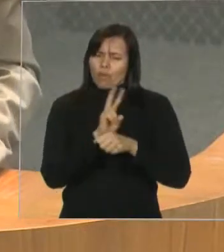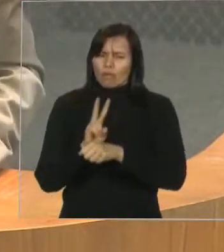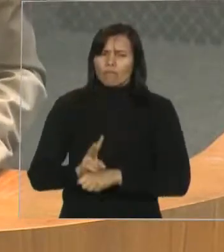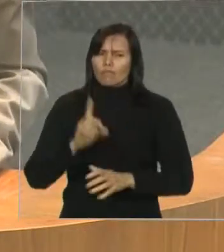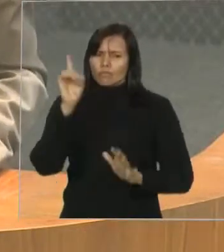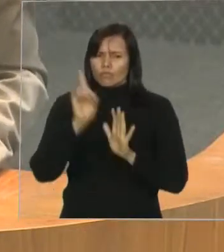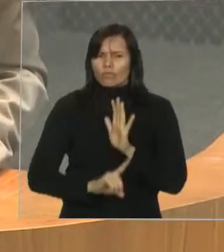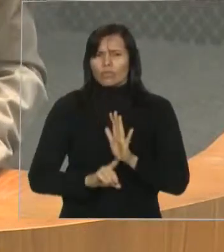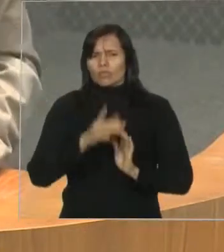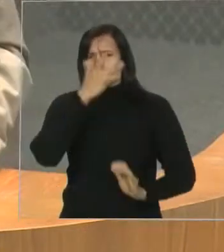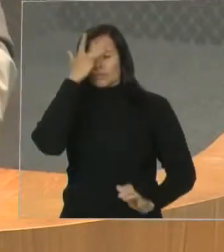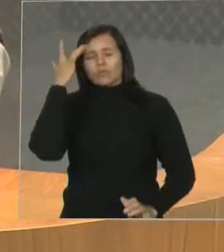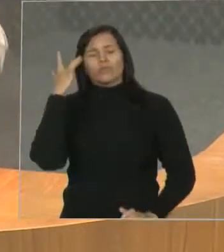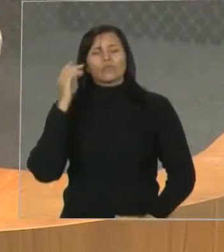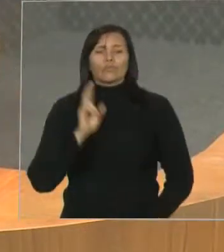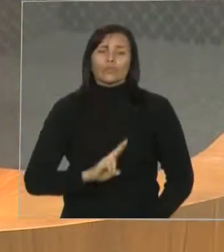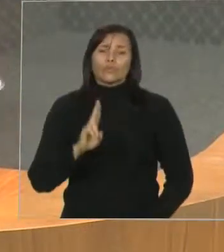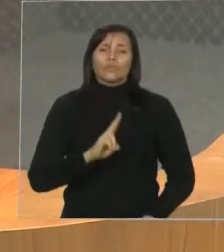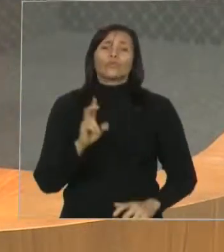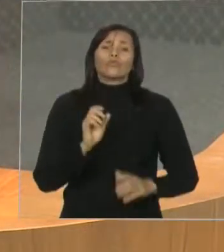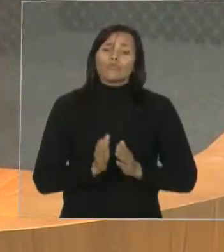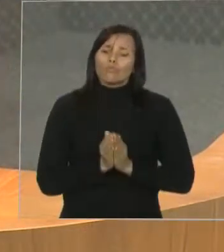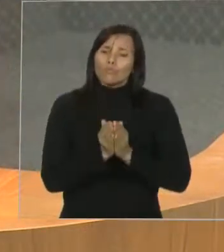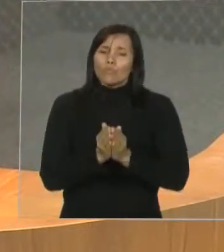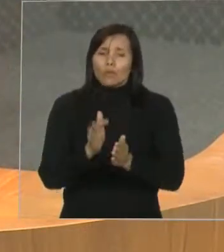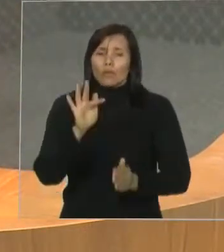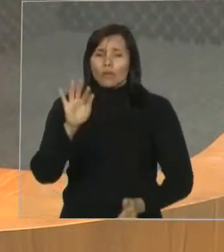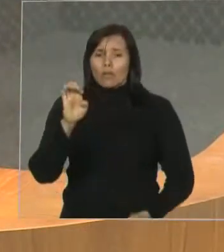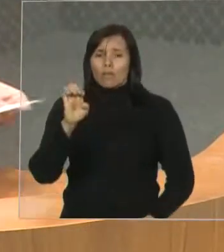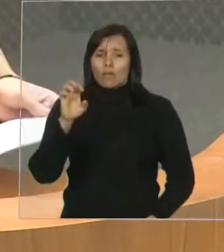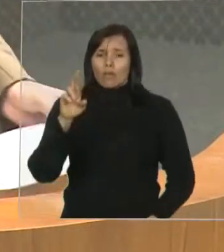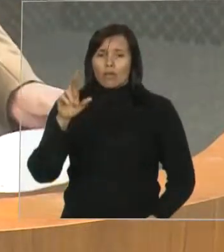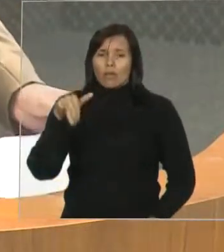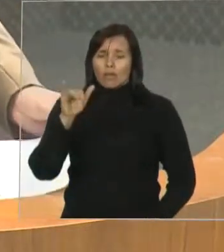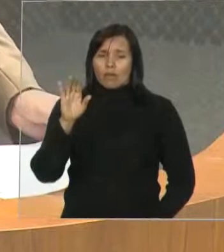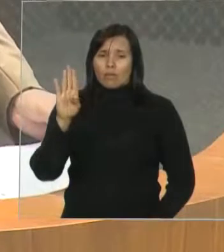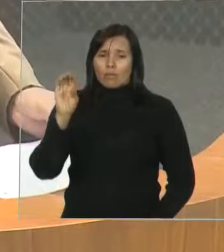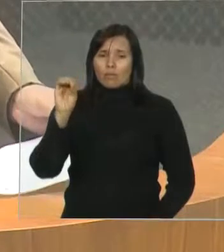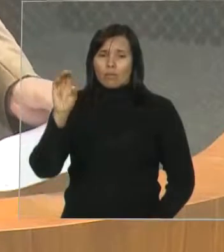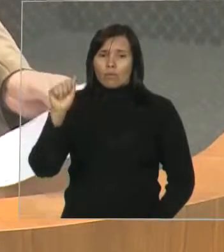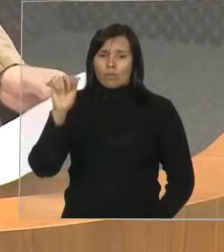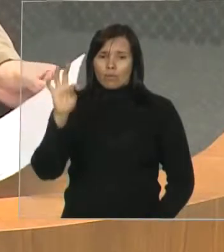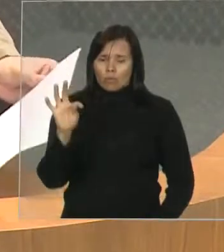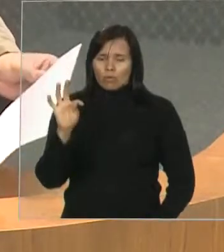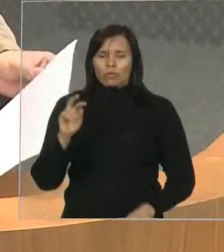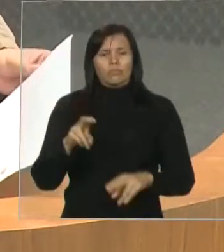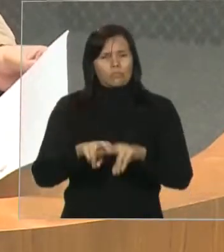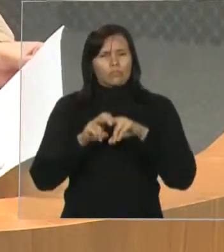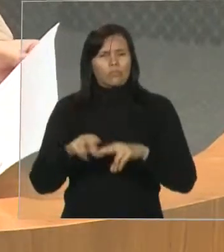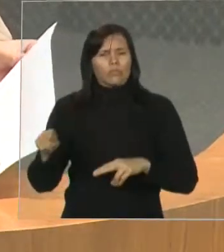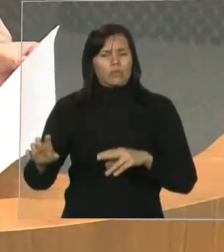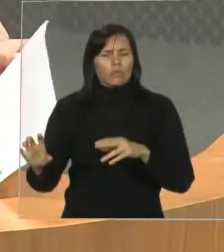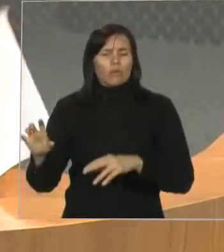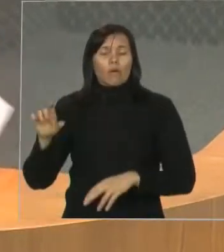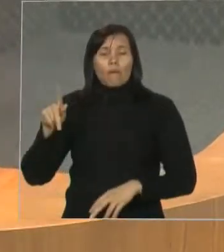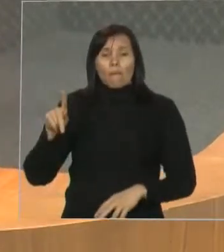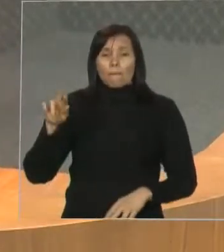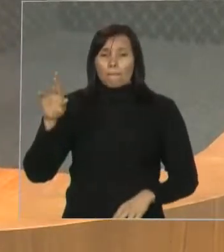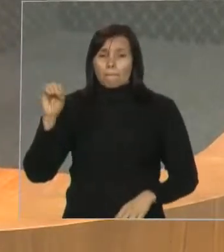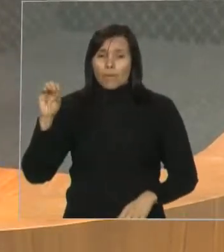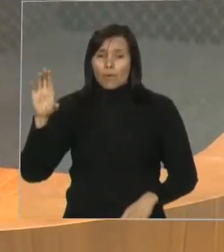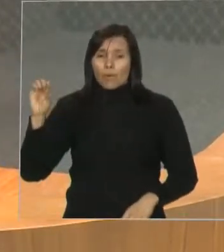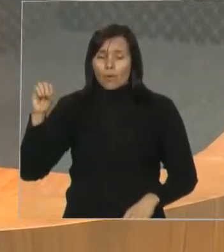de transporte chamado FerriBot. Precisamos melhorar a sua qualidade de atendimento. Por isso que o PROCOR, como parceiro, daqui eu quero agradecer